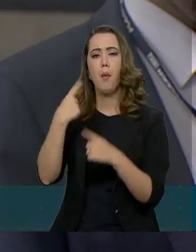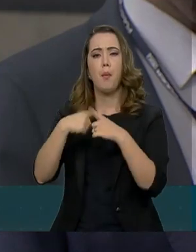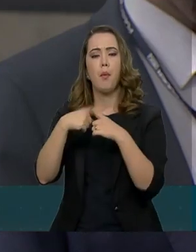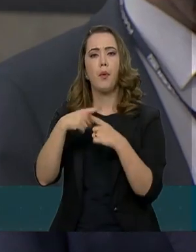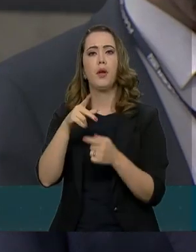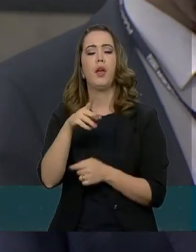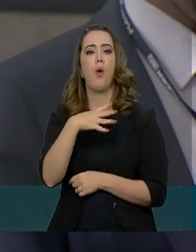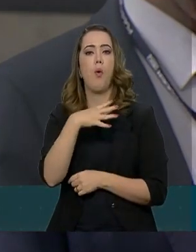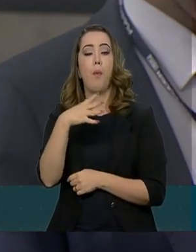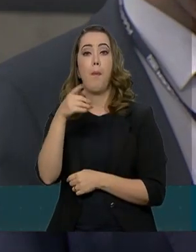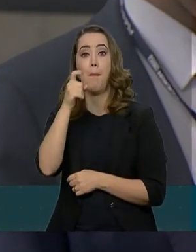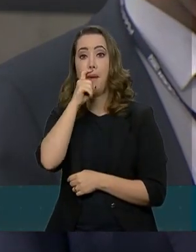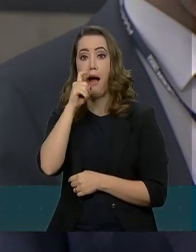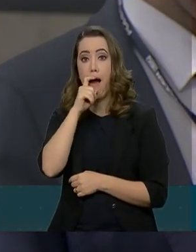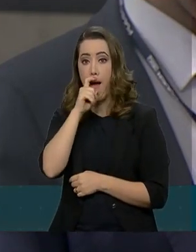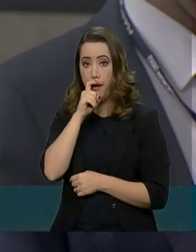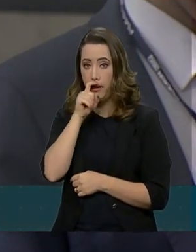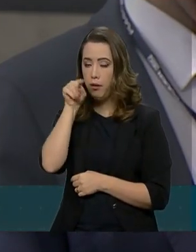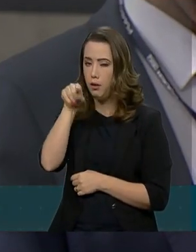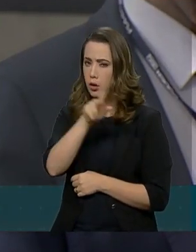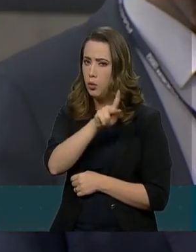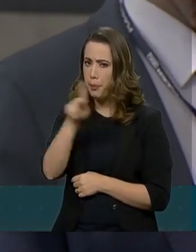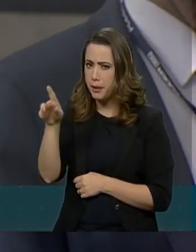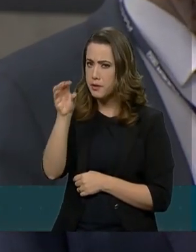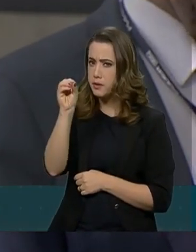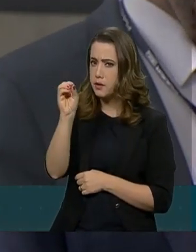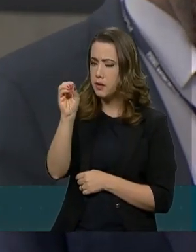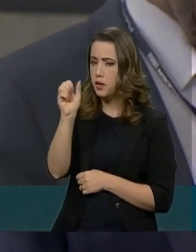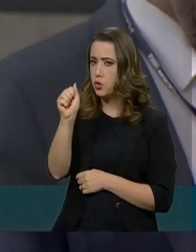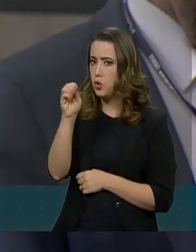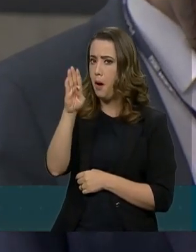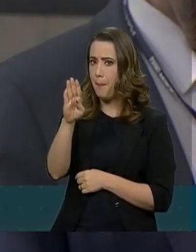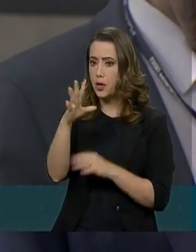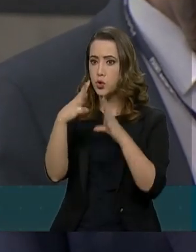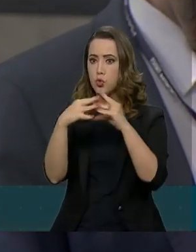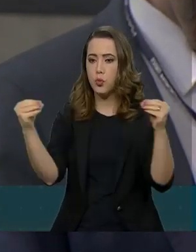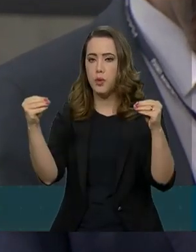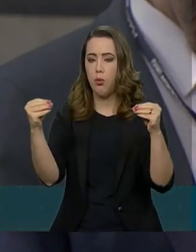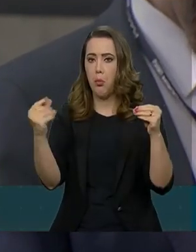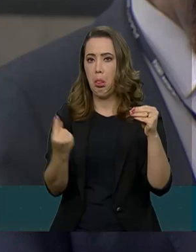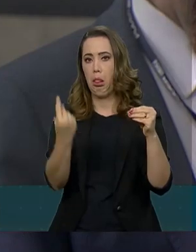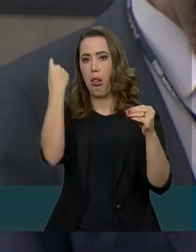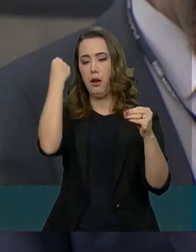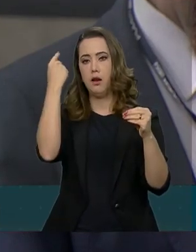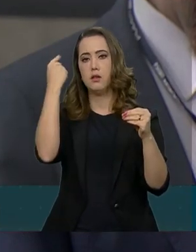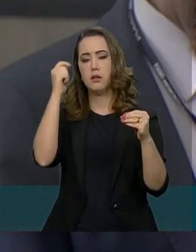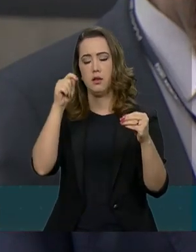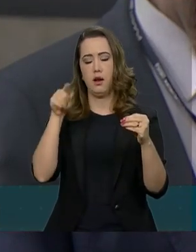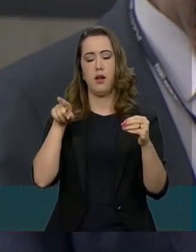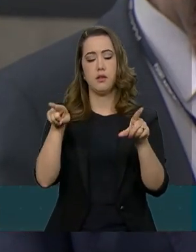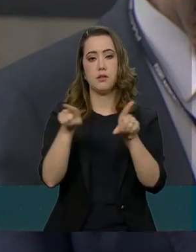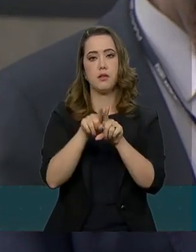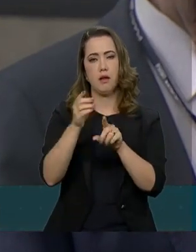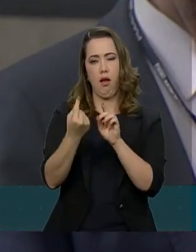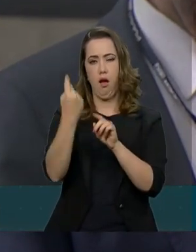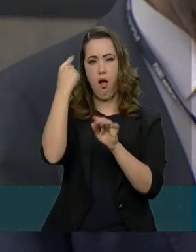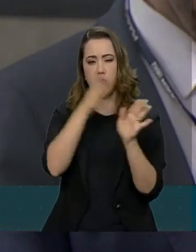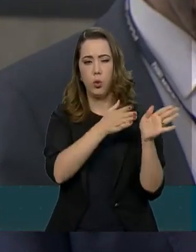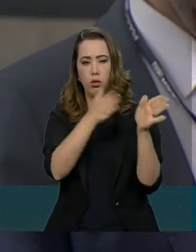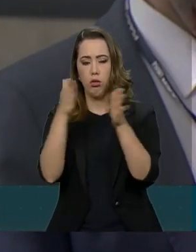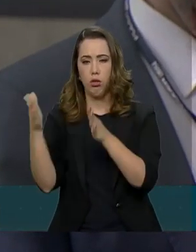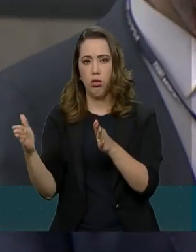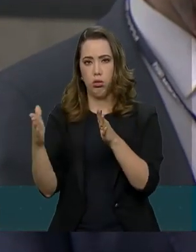se o presidente vai esclarecer isso e se ele sabia por que isso não foi esclarecido, já que é uma busca da família há bastante tempo.